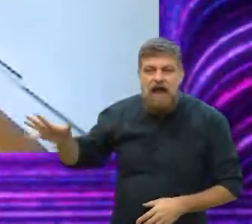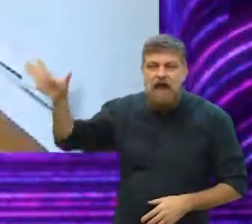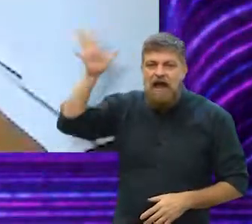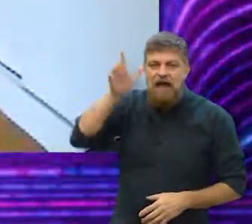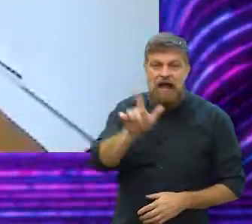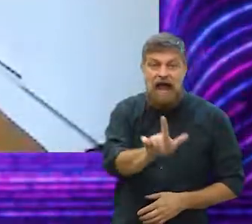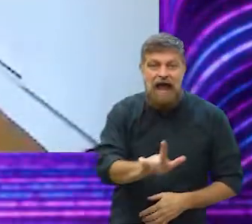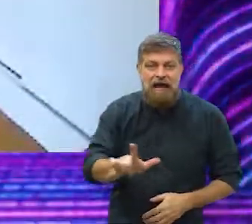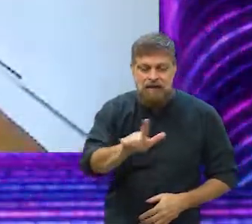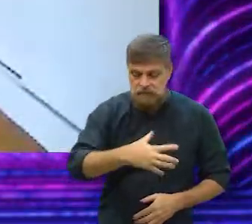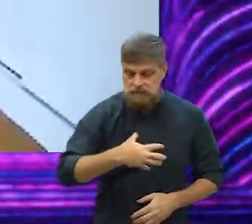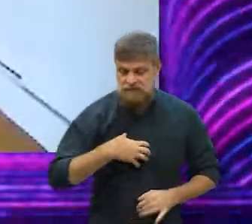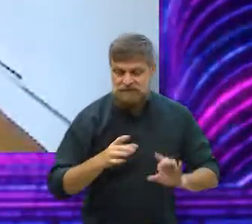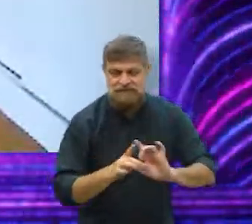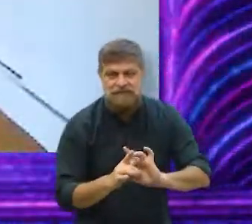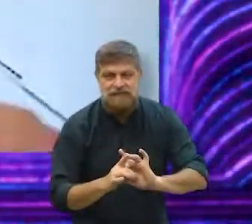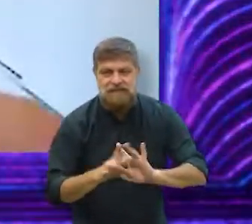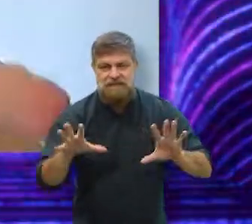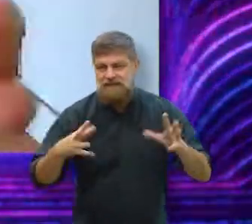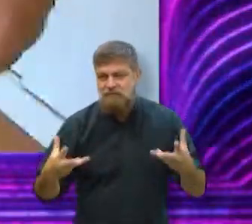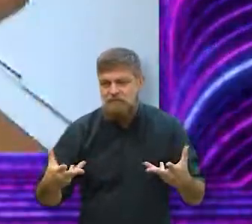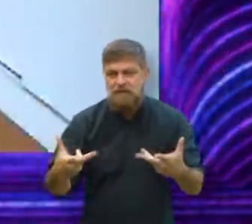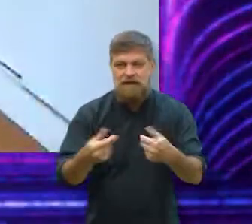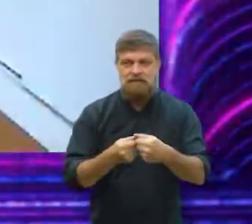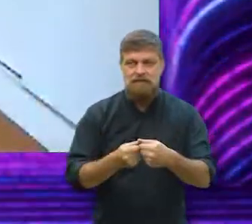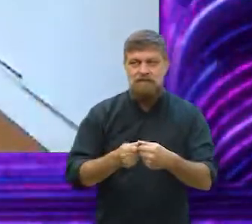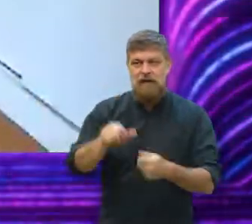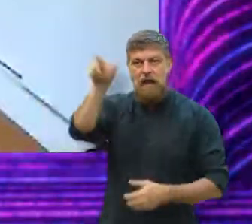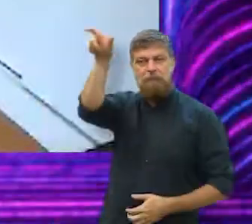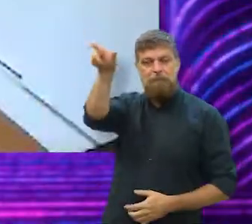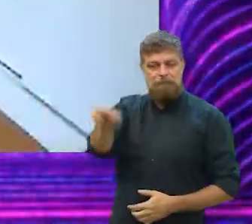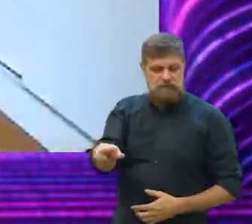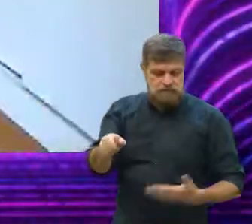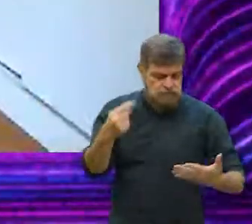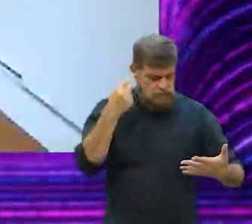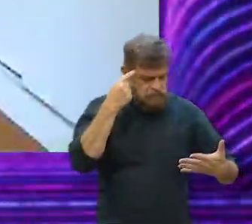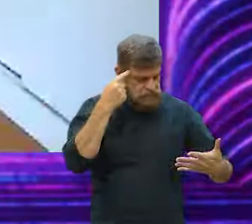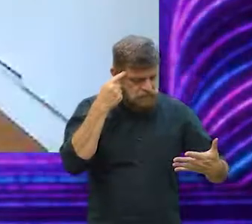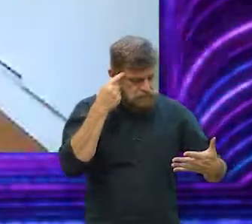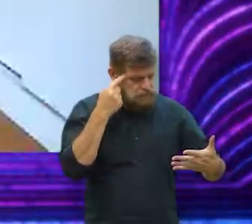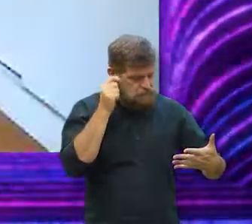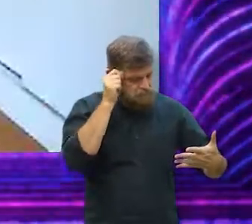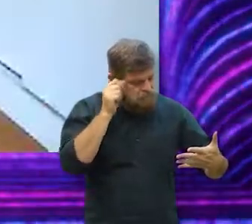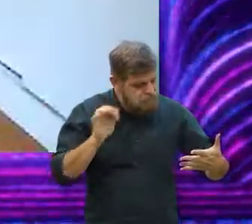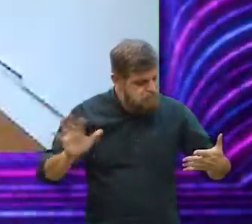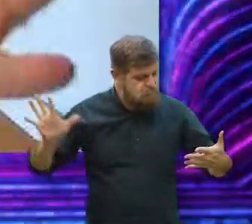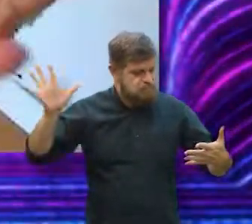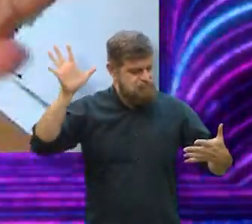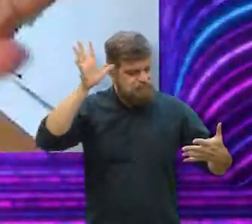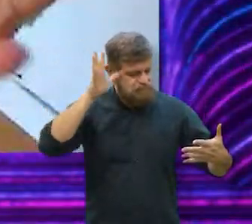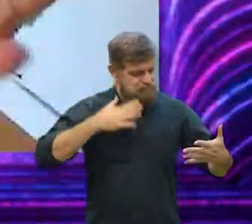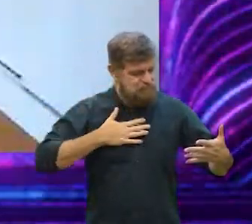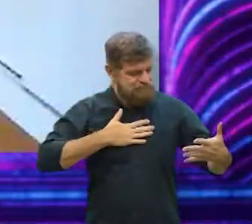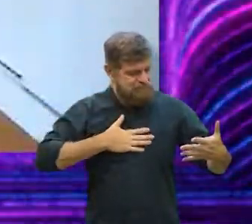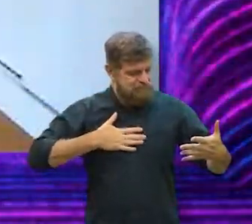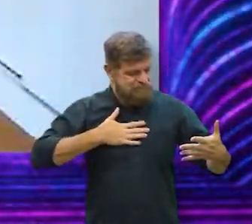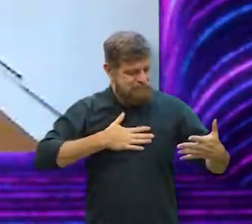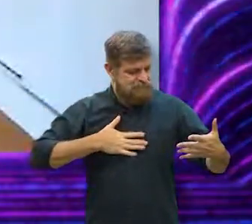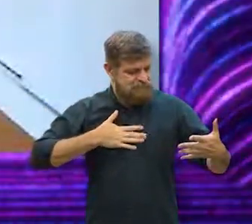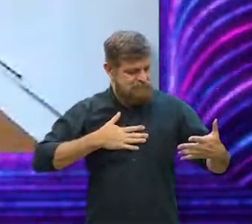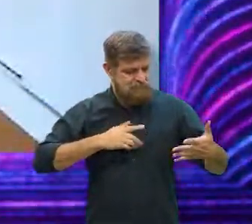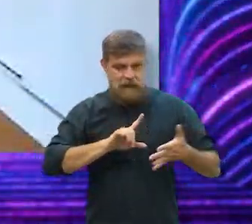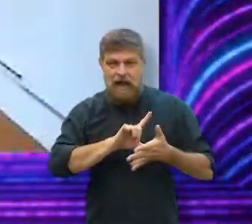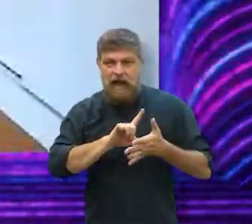literatura te dá muita liberdade, assim, é maravilhoso, você imagina o personagem do jeito que te satisfaz ali,